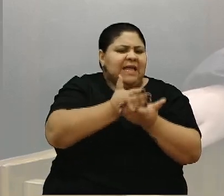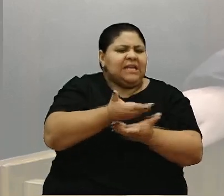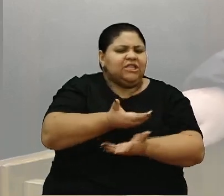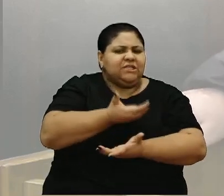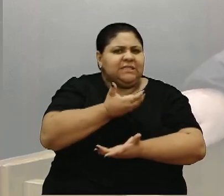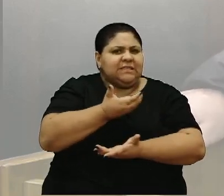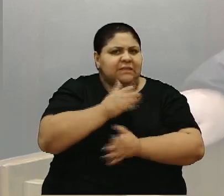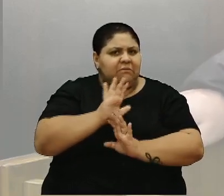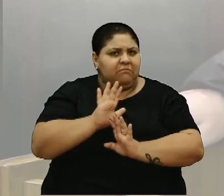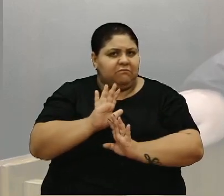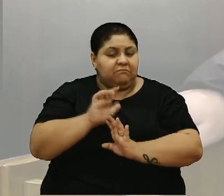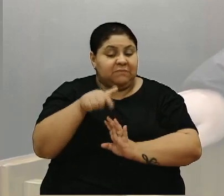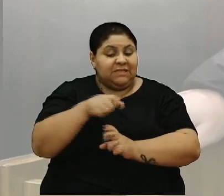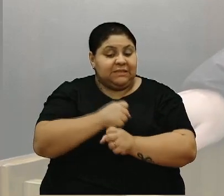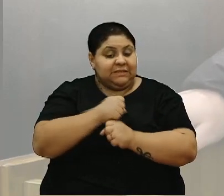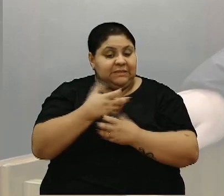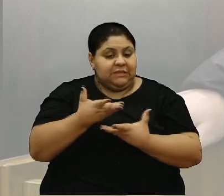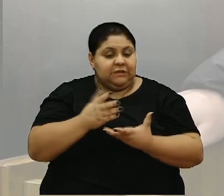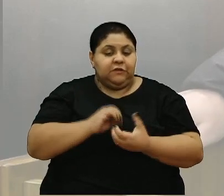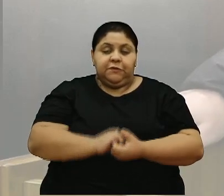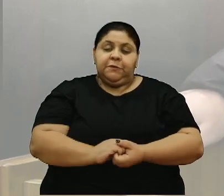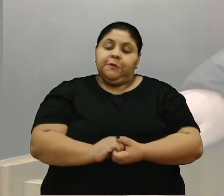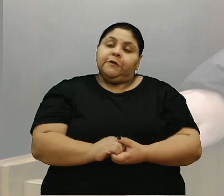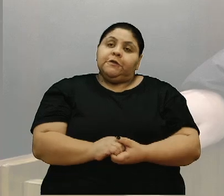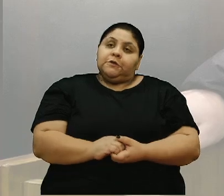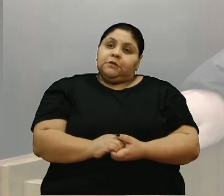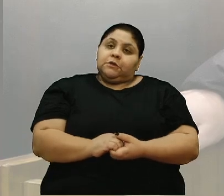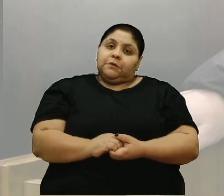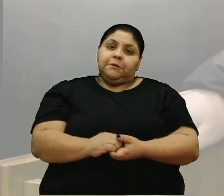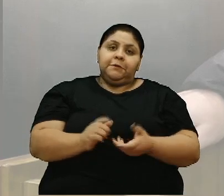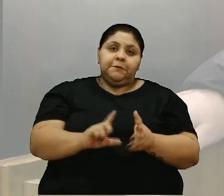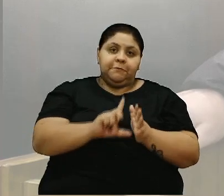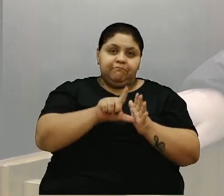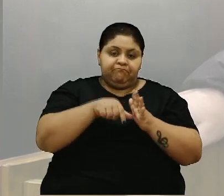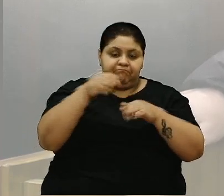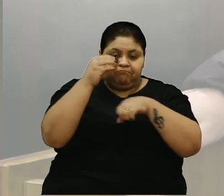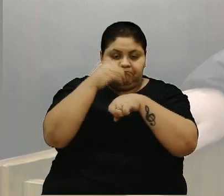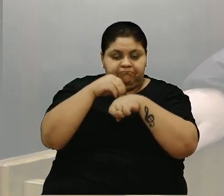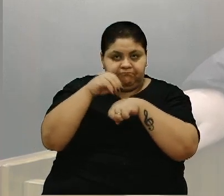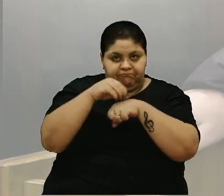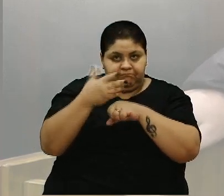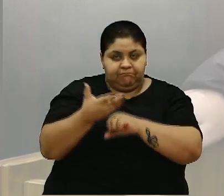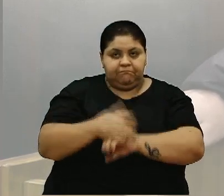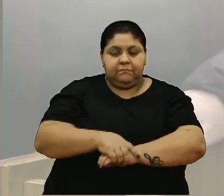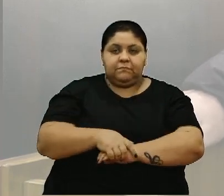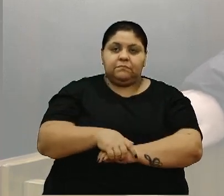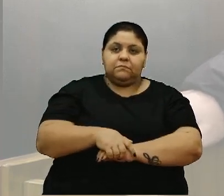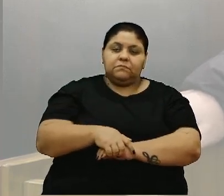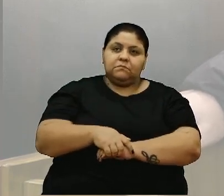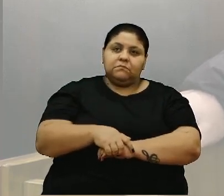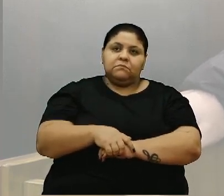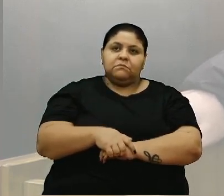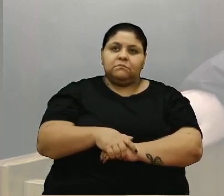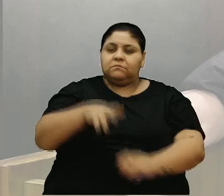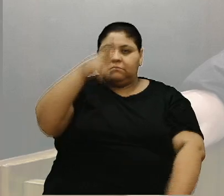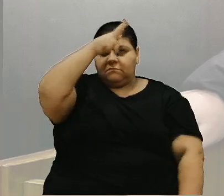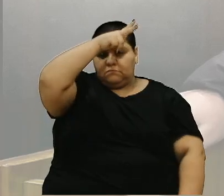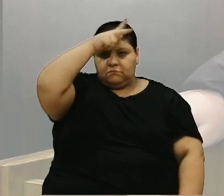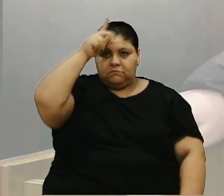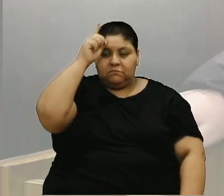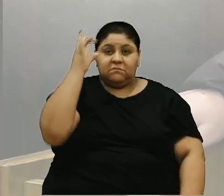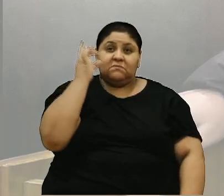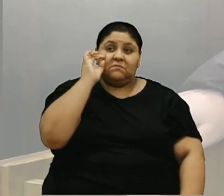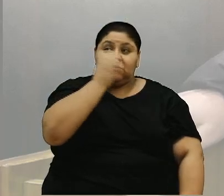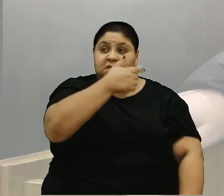desse ano. E depois daquela sugestão que eu fiz ao prefeito na presença de outros